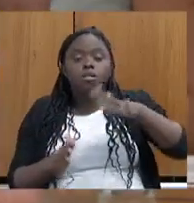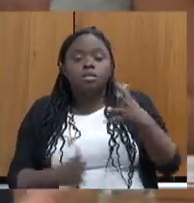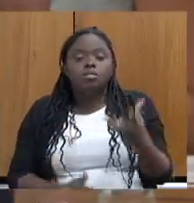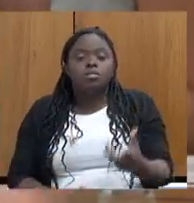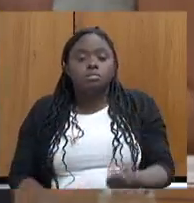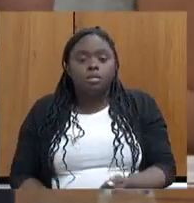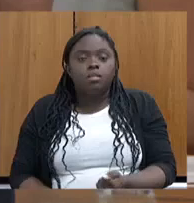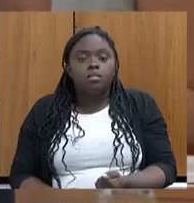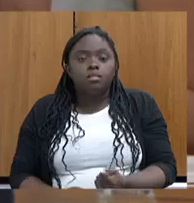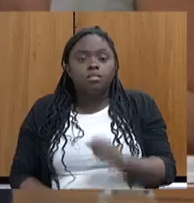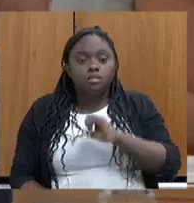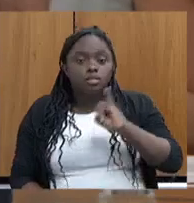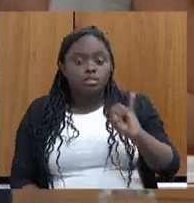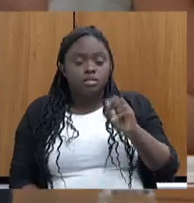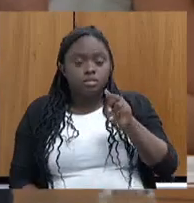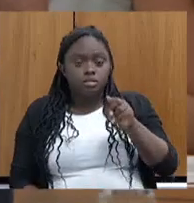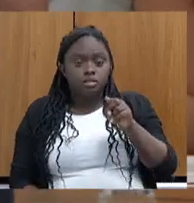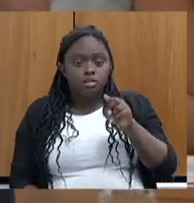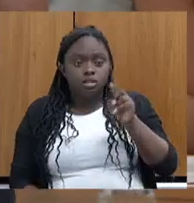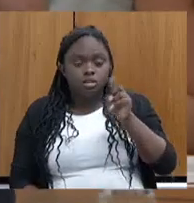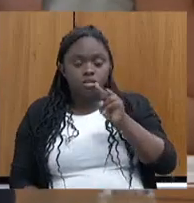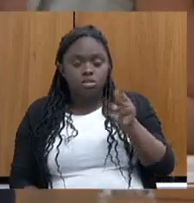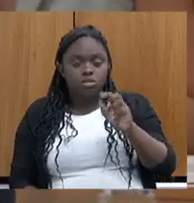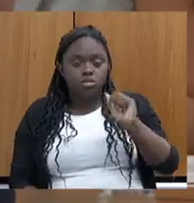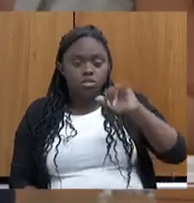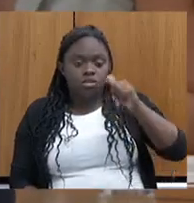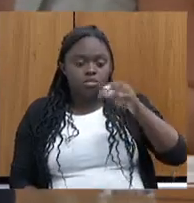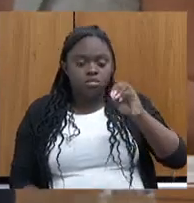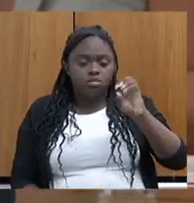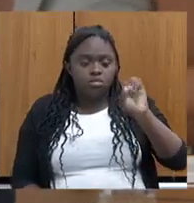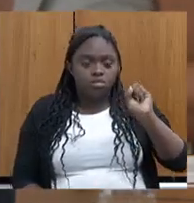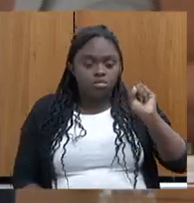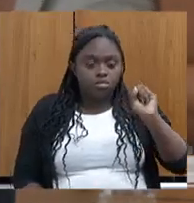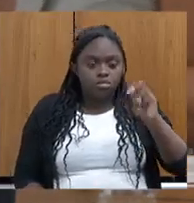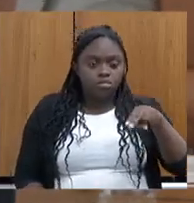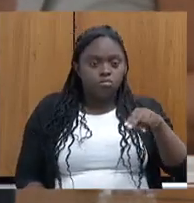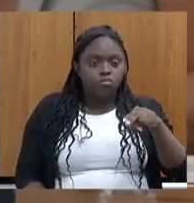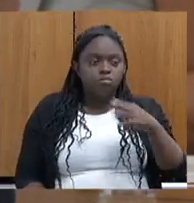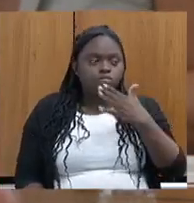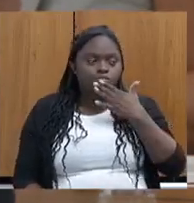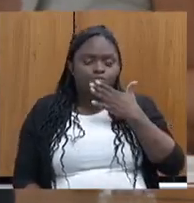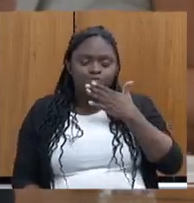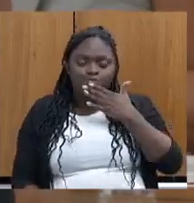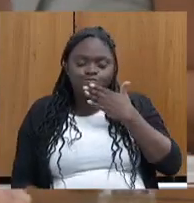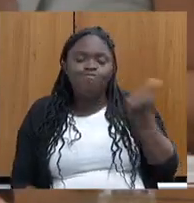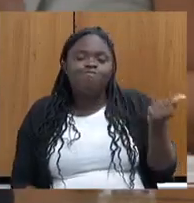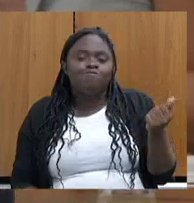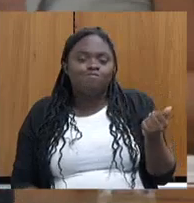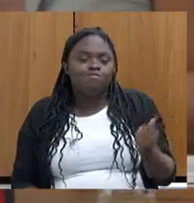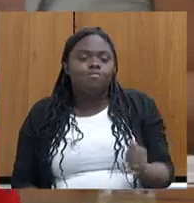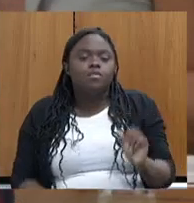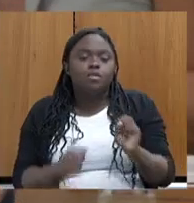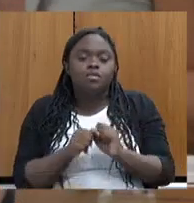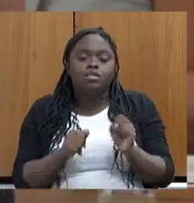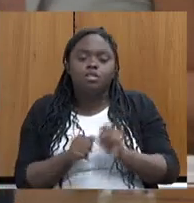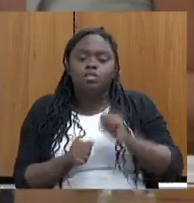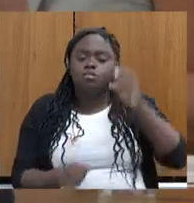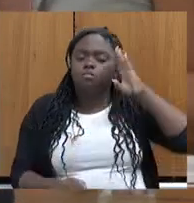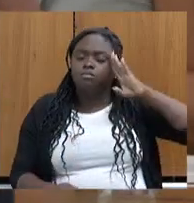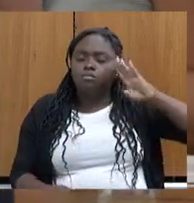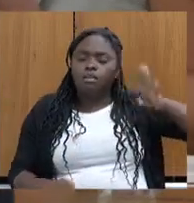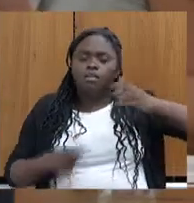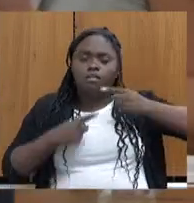Se a senhora verificar, hoje a Jazon melhorou demais. Melhorou muito. Fizemos, inclusive, semana